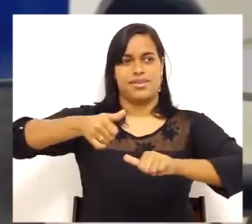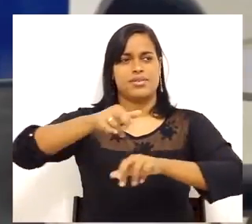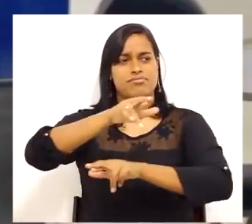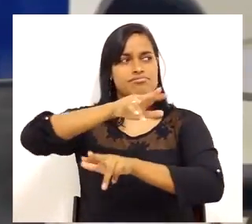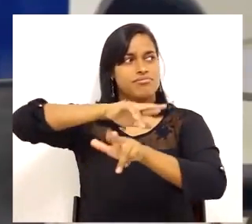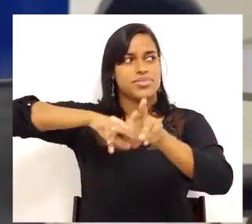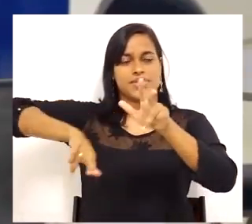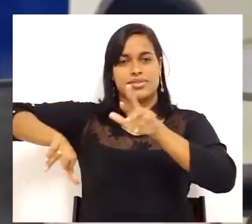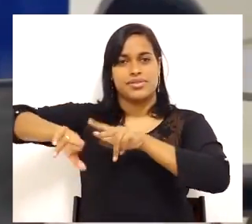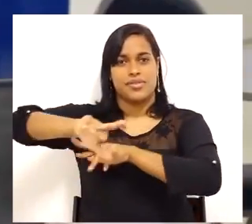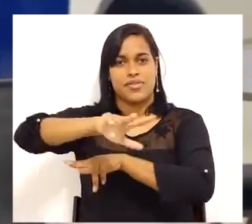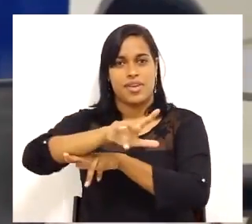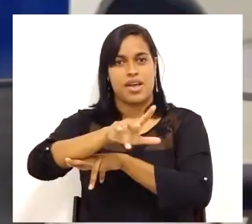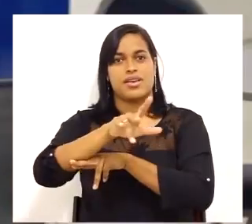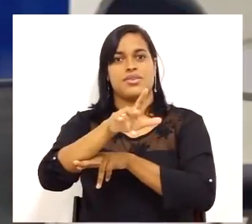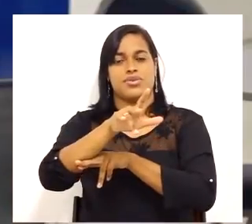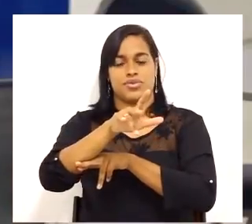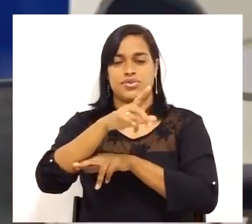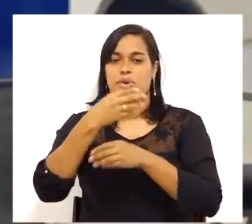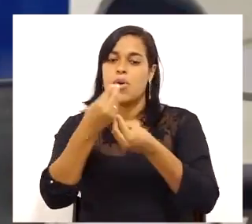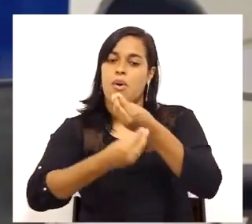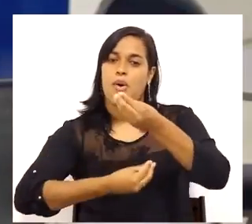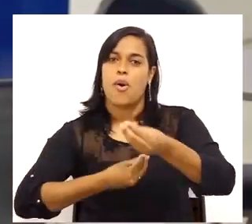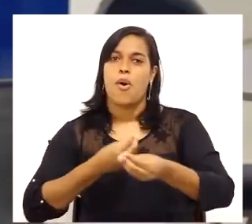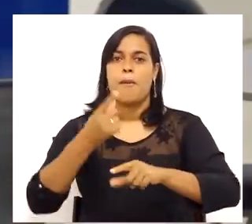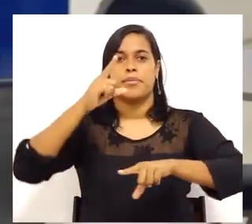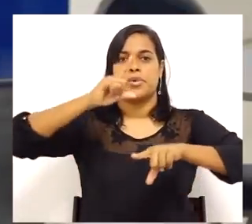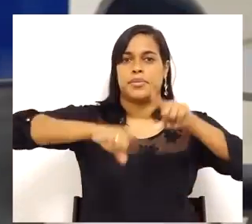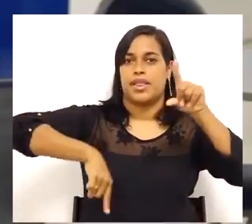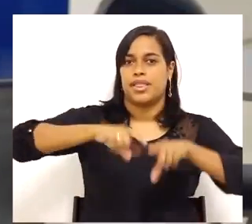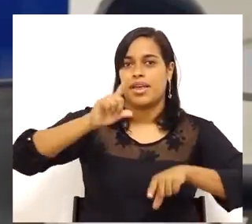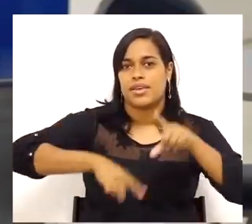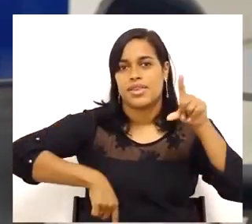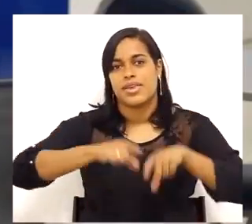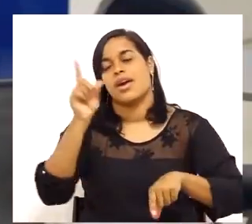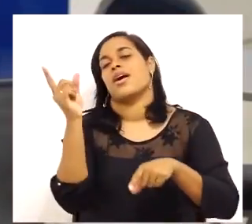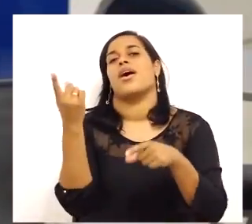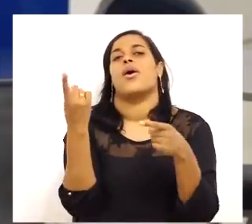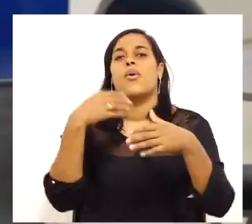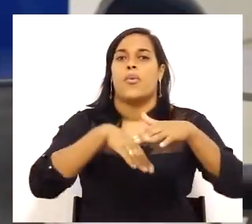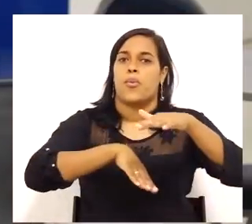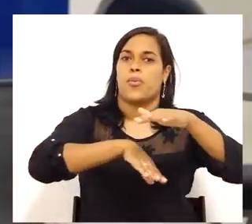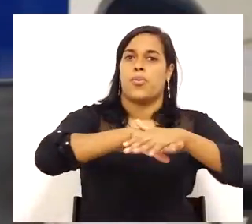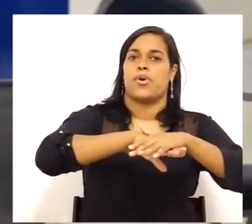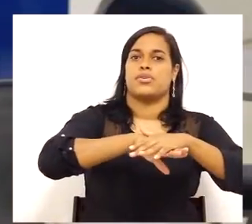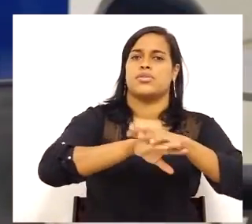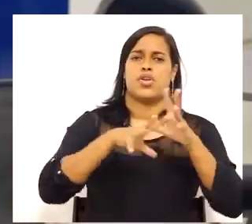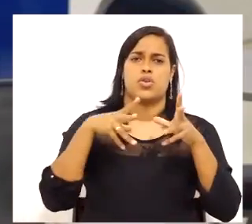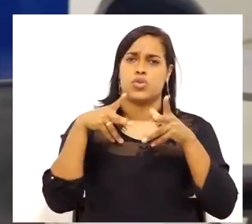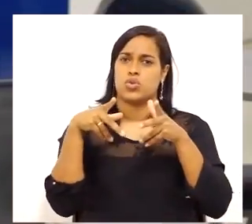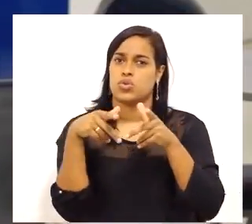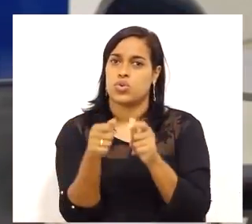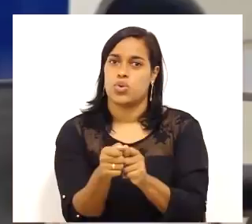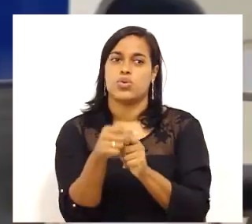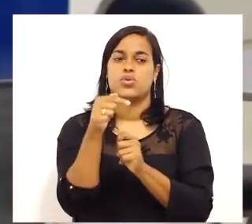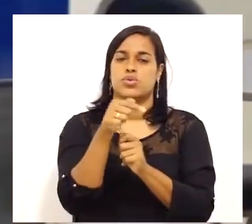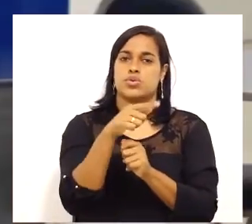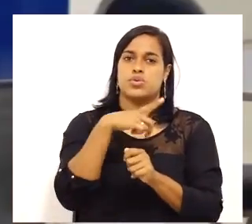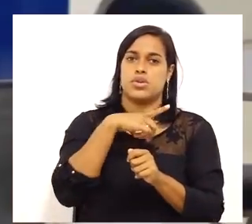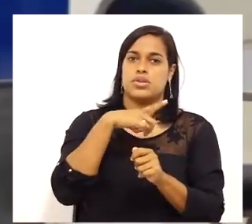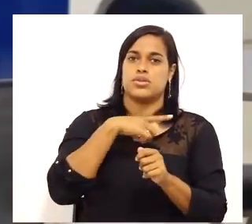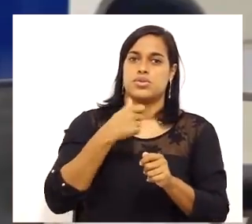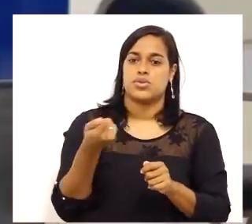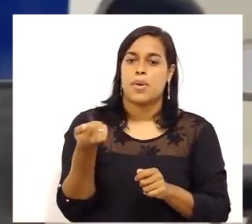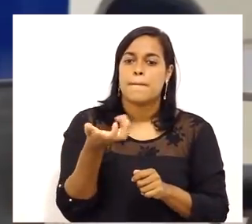matéria-prima, máquinas e equipamentos, qualidade da mão de obra, tudo isso somado vai gerar o produto